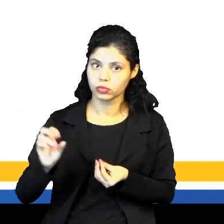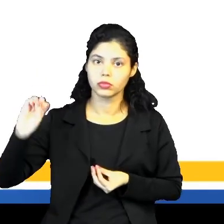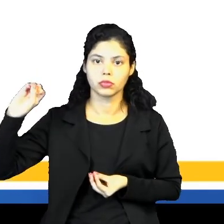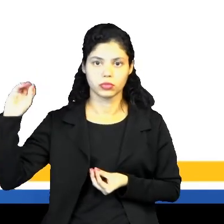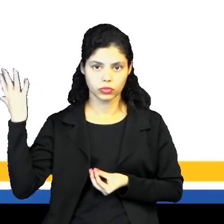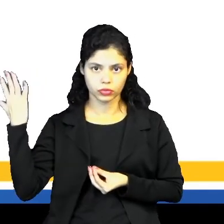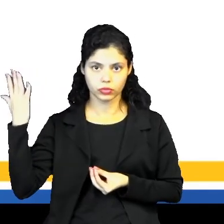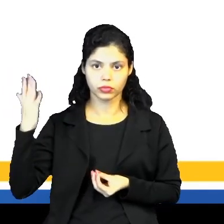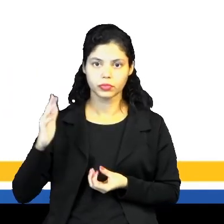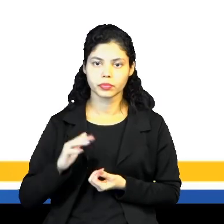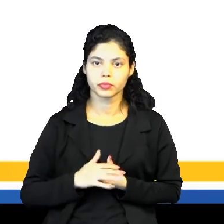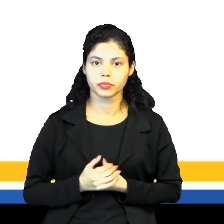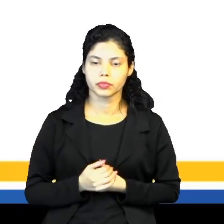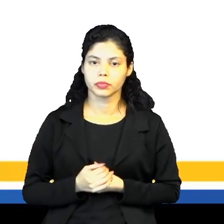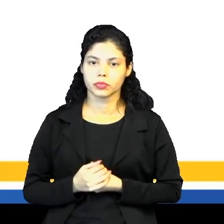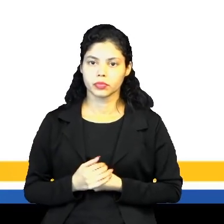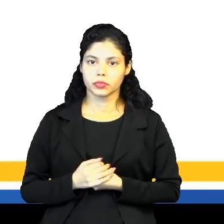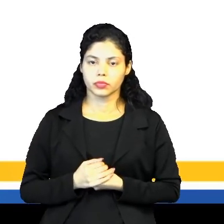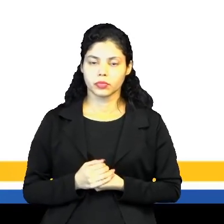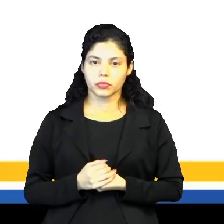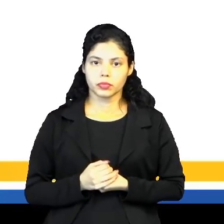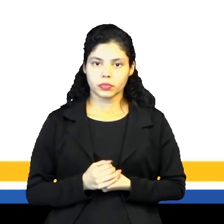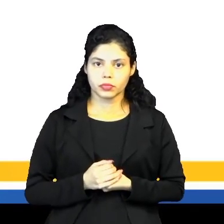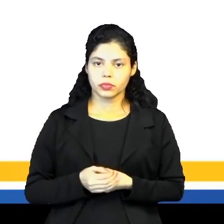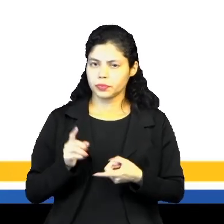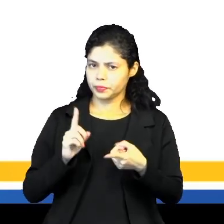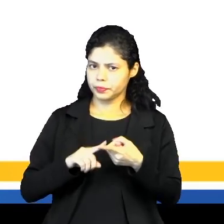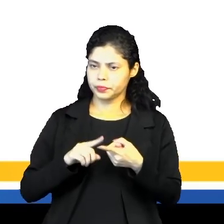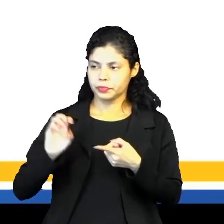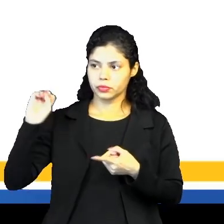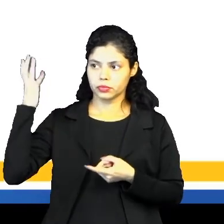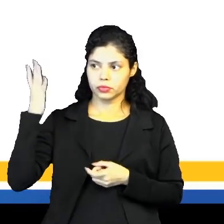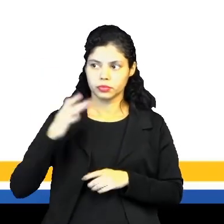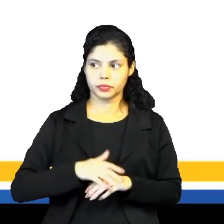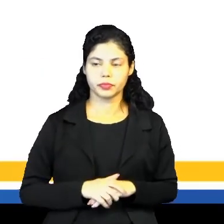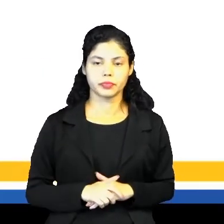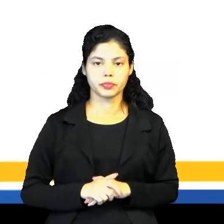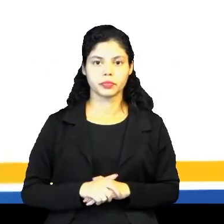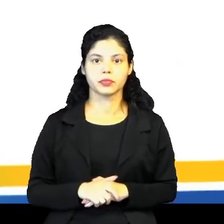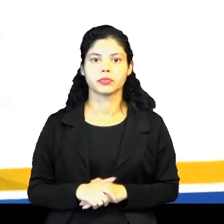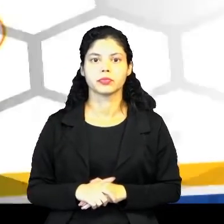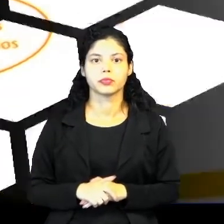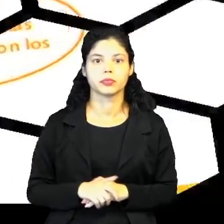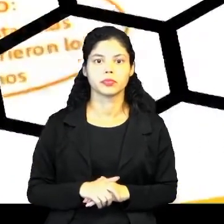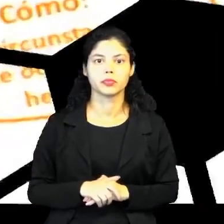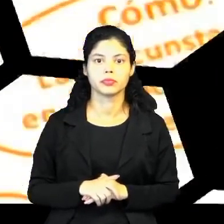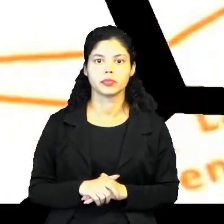é o modo, as circunstâncias que estão por trás dos fatos. E o porquê, que são as causas, tá?